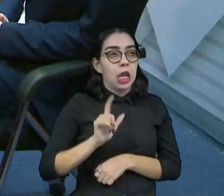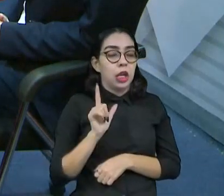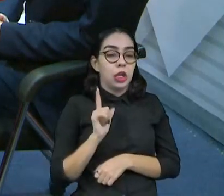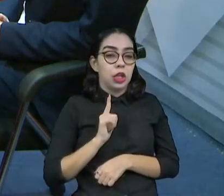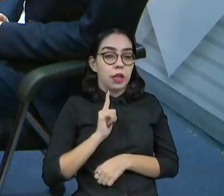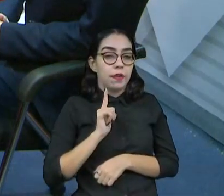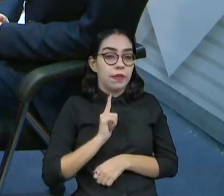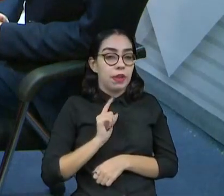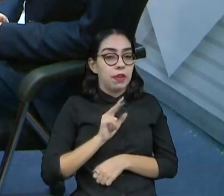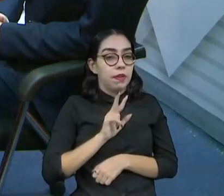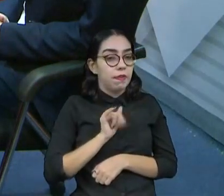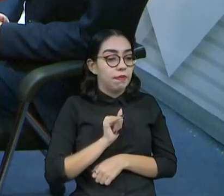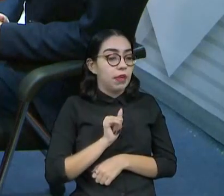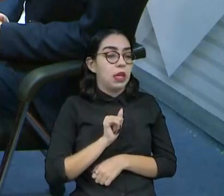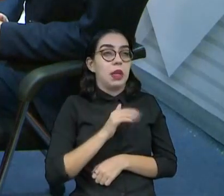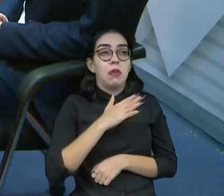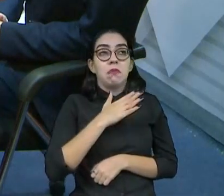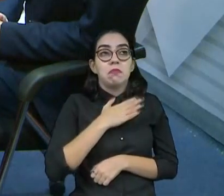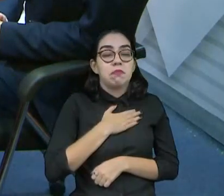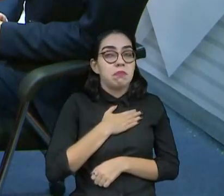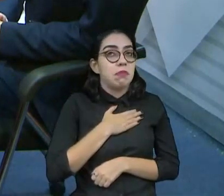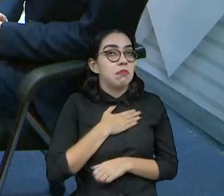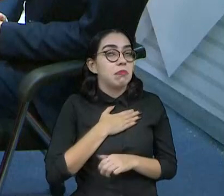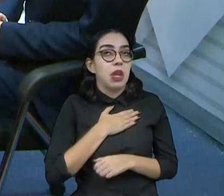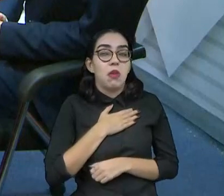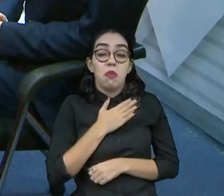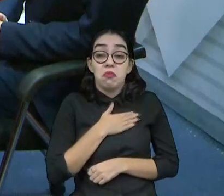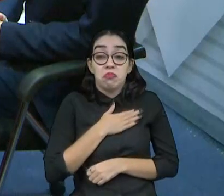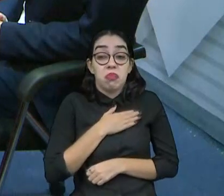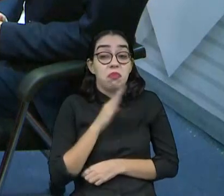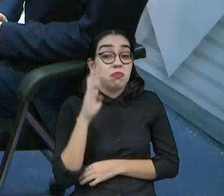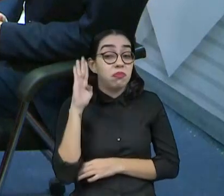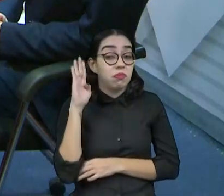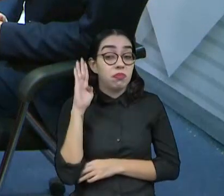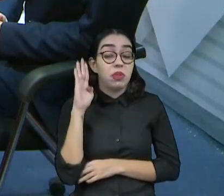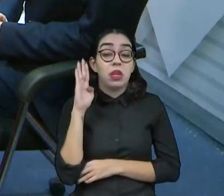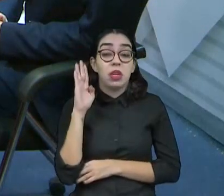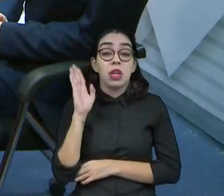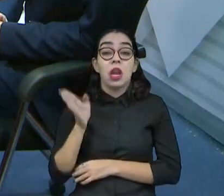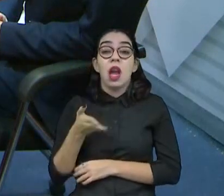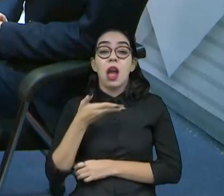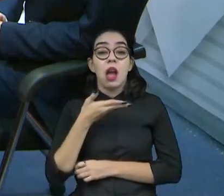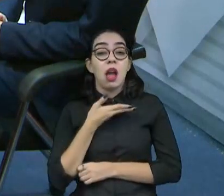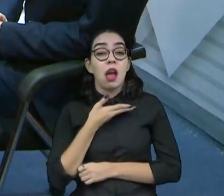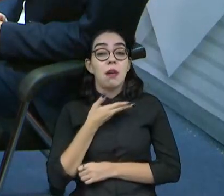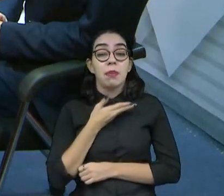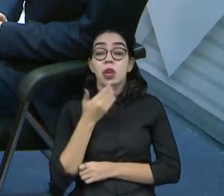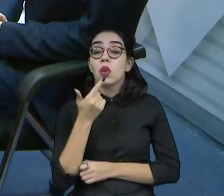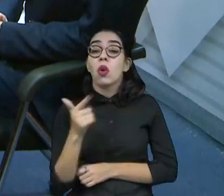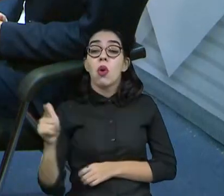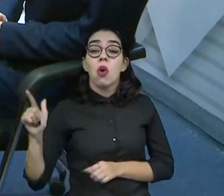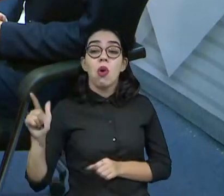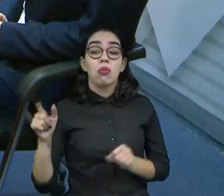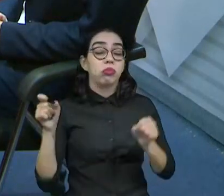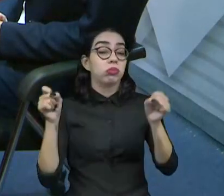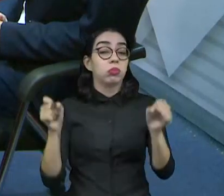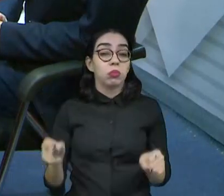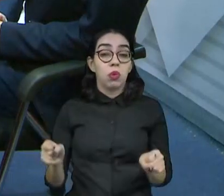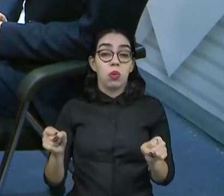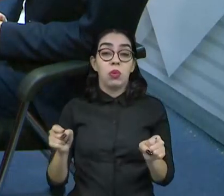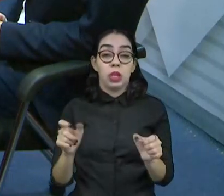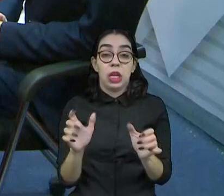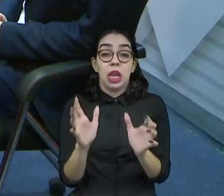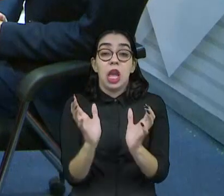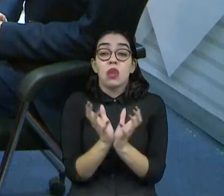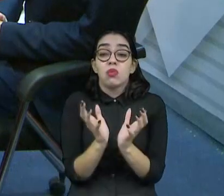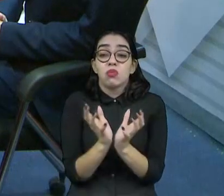100%, né? Para um candidato. Pois é, mas, assim, amigas nossas, se fizerem, vai dar outro. E, assim, é porque está dentro da bolha